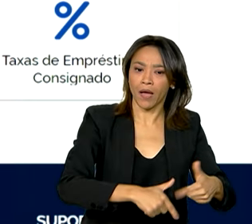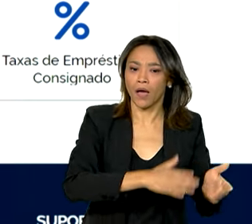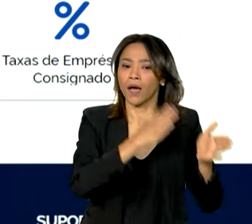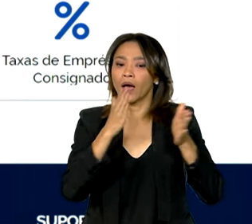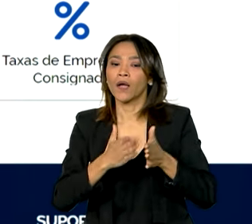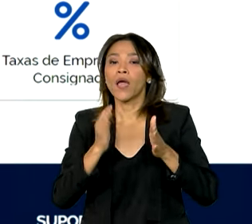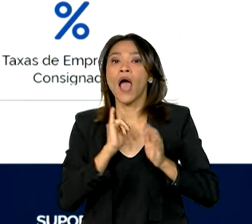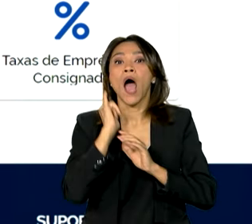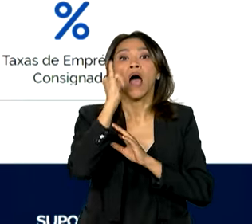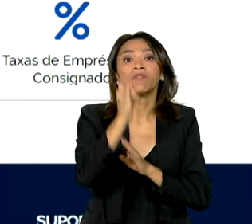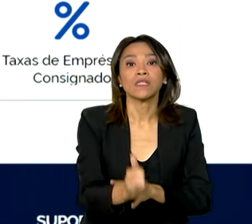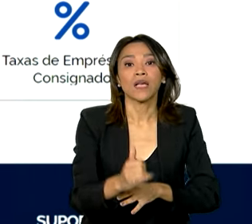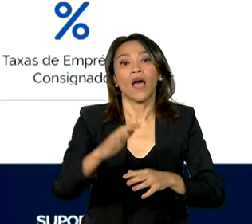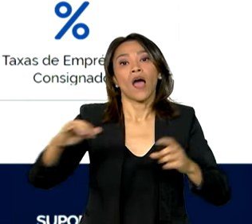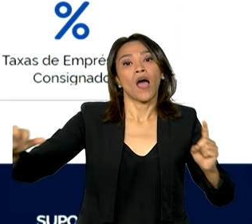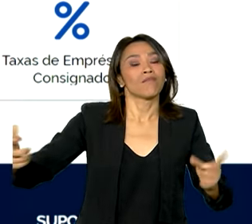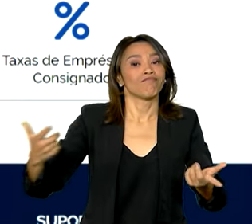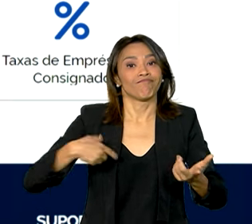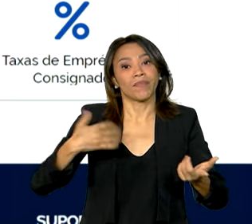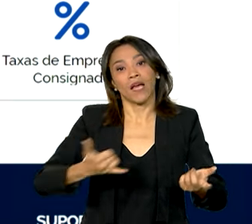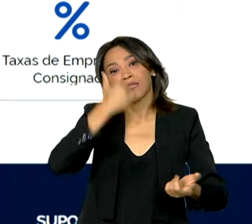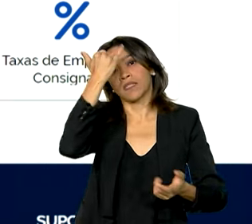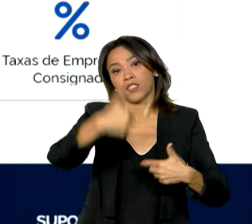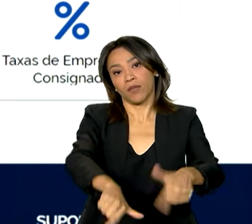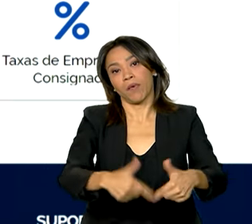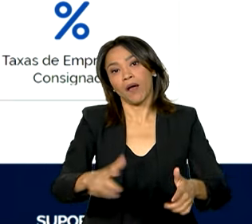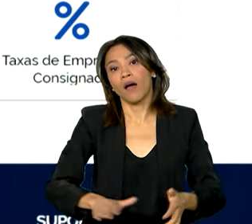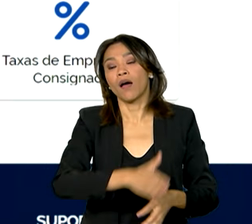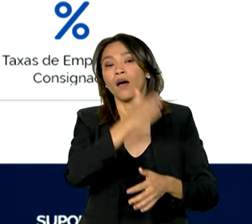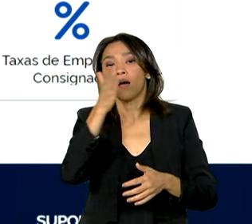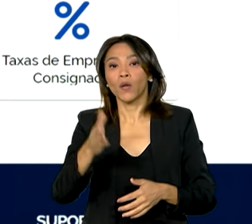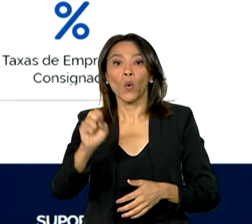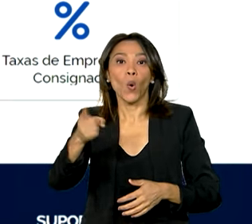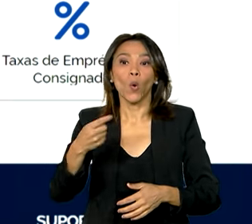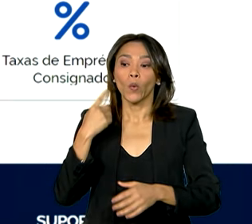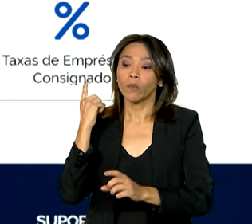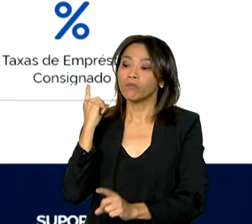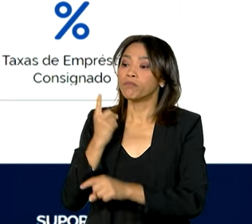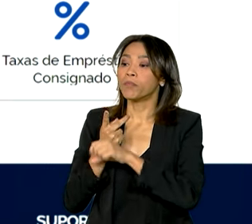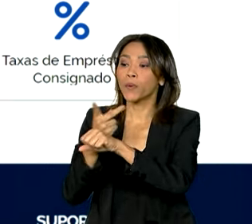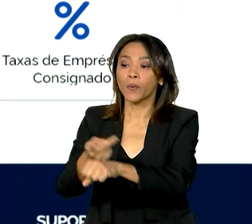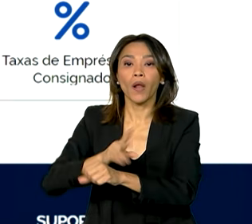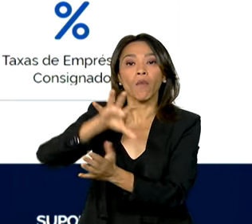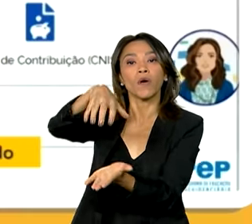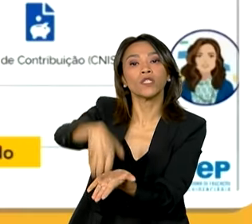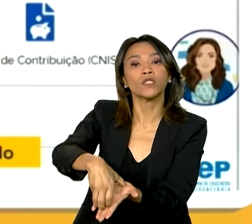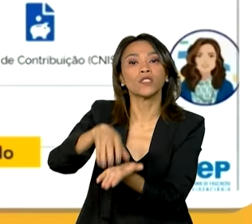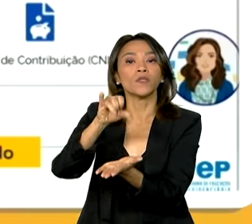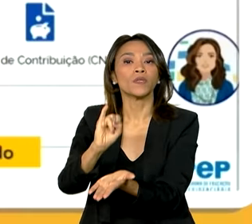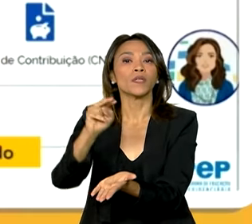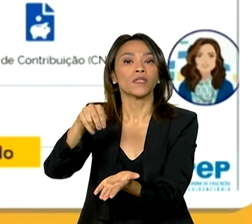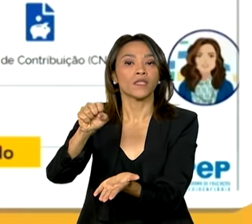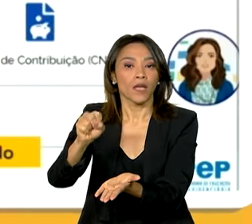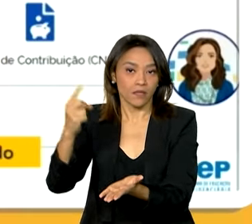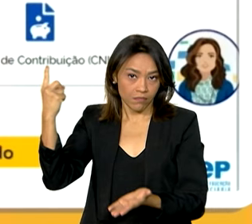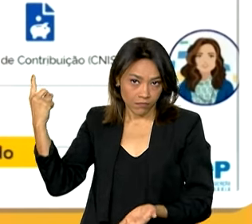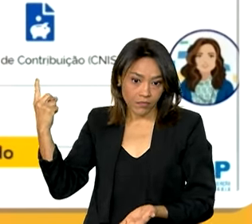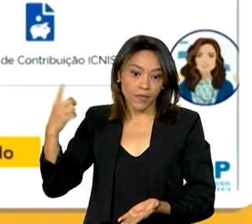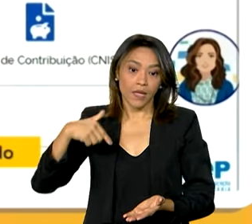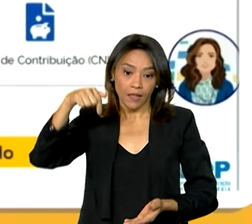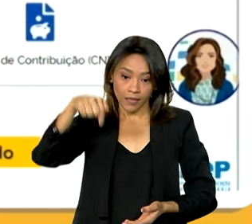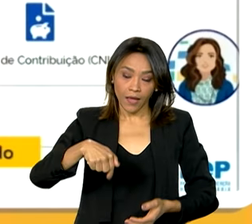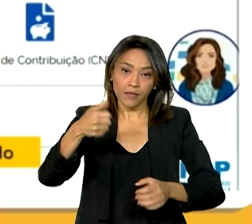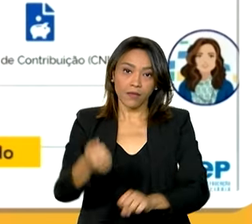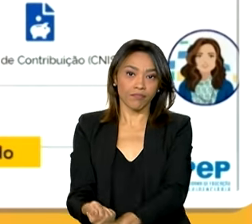comunicar acidente de trabalho ou, por exemplo, encontrar uma agência do INSS. Na live desta terça